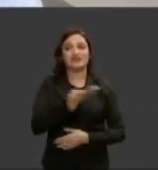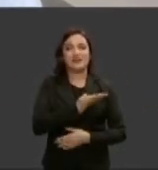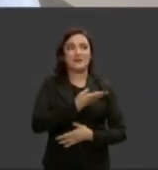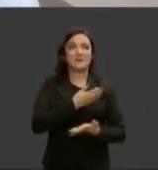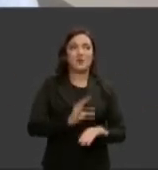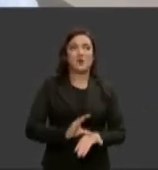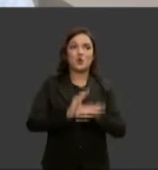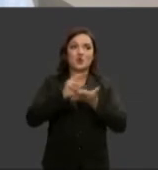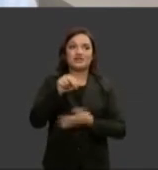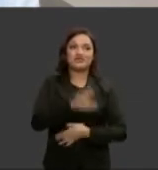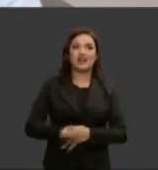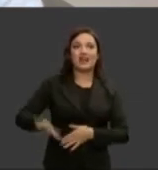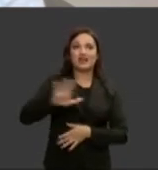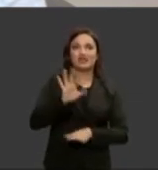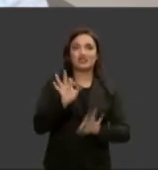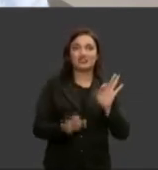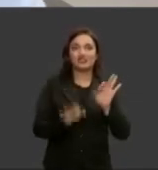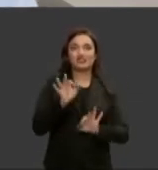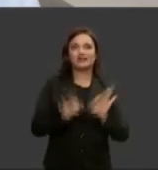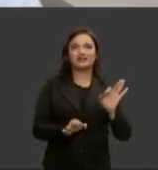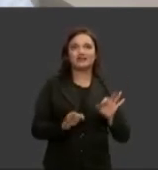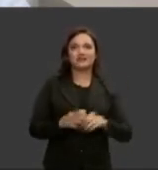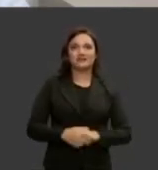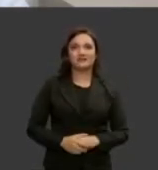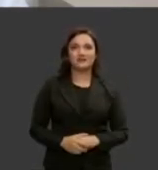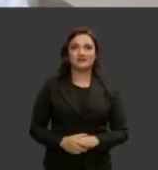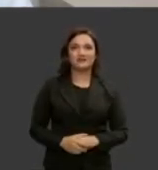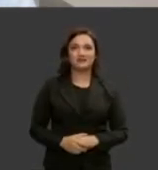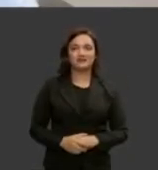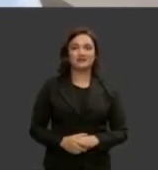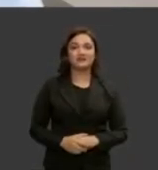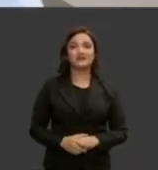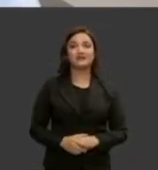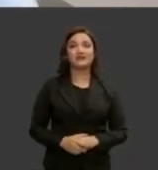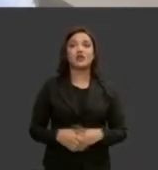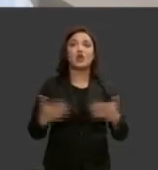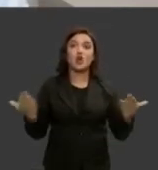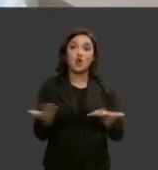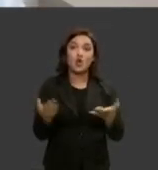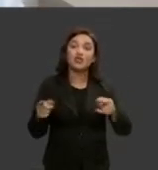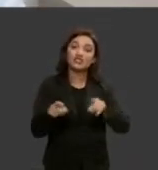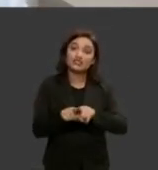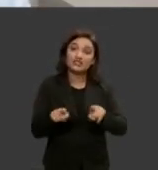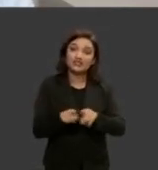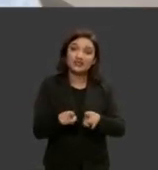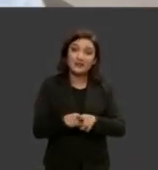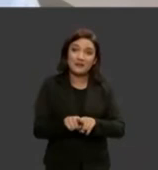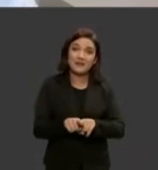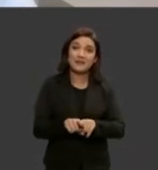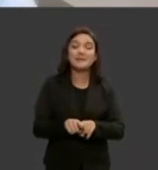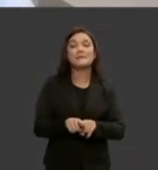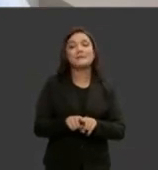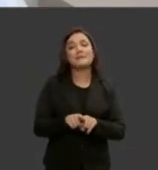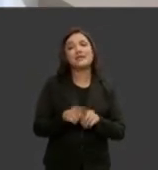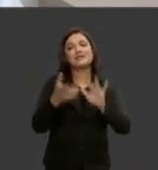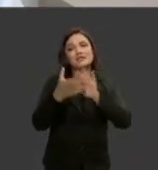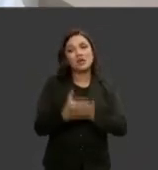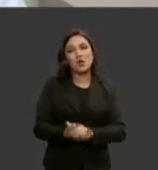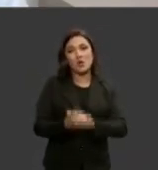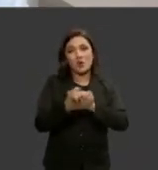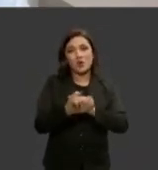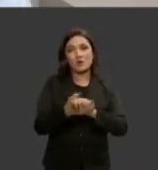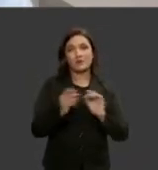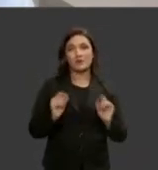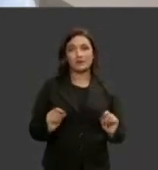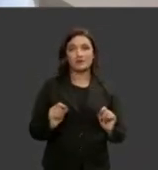conselho nacional de justiça para mim é uma honra estar aqui hoje também eu quero fazer uma saudação então vou pela ordem que